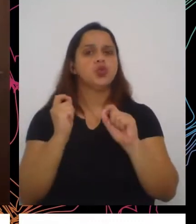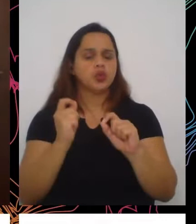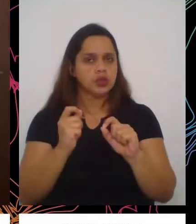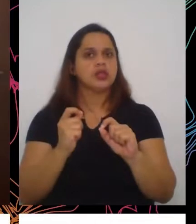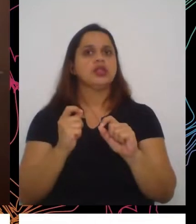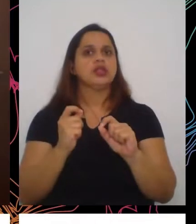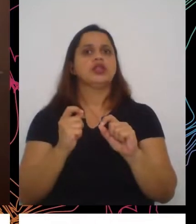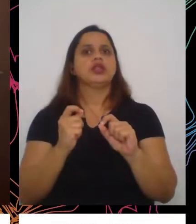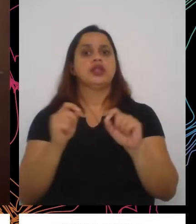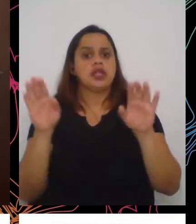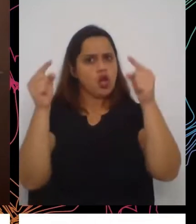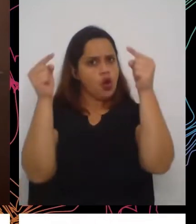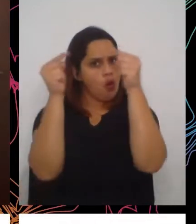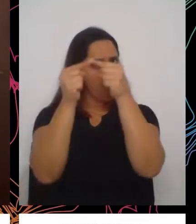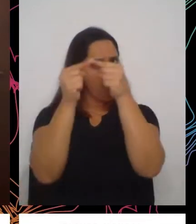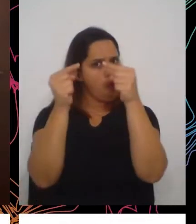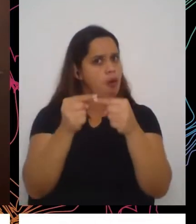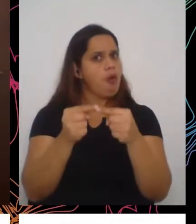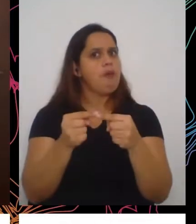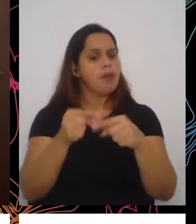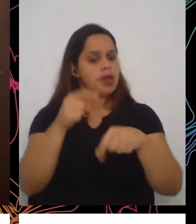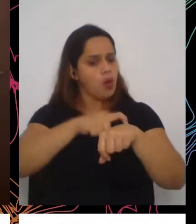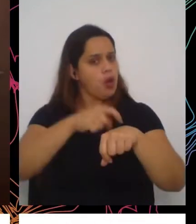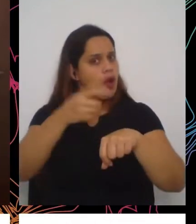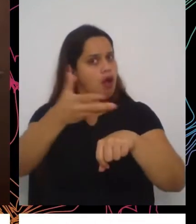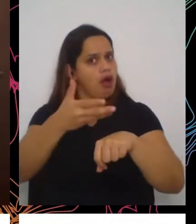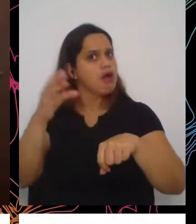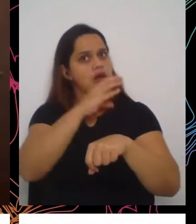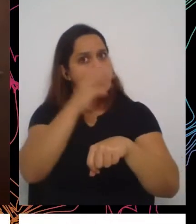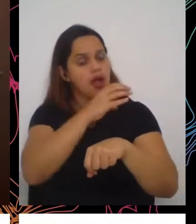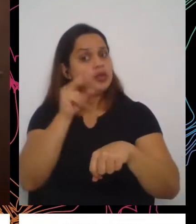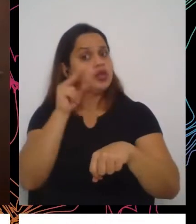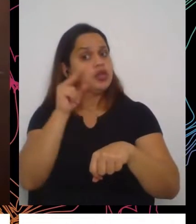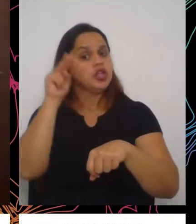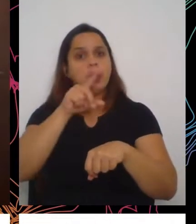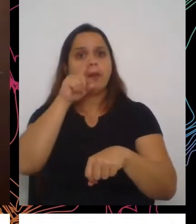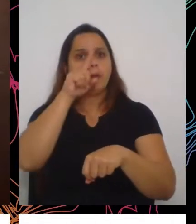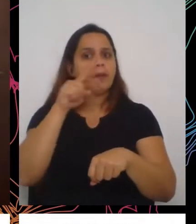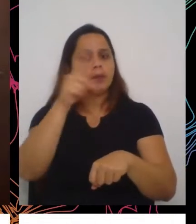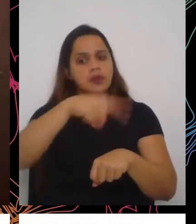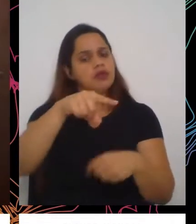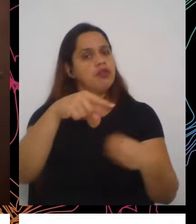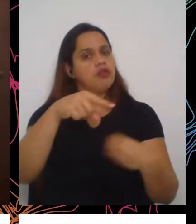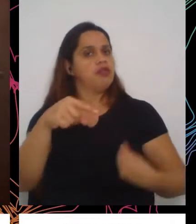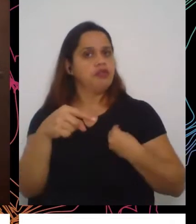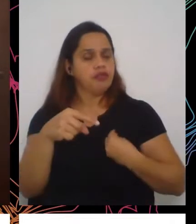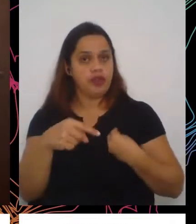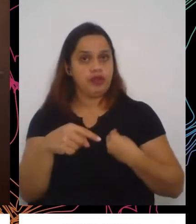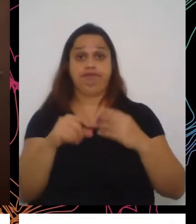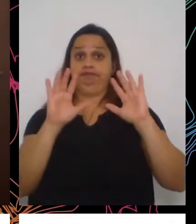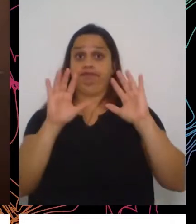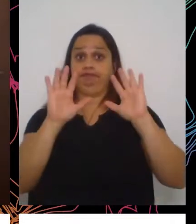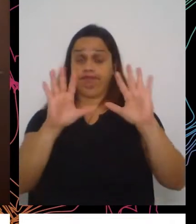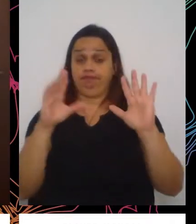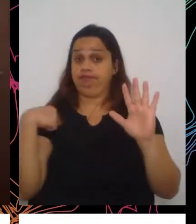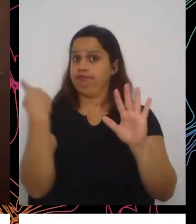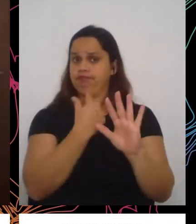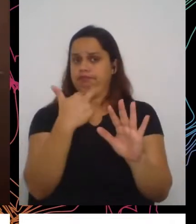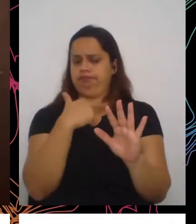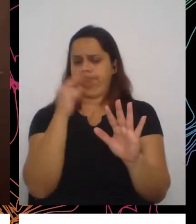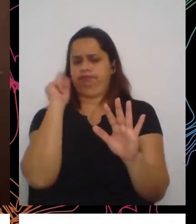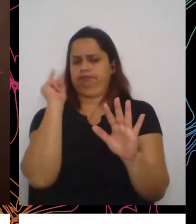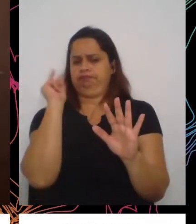emergência e do drama que nós estamos vivendo. Agora, nós não podemos achar que a